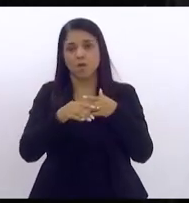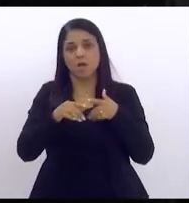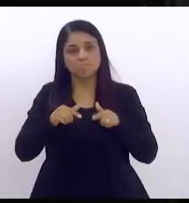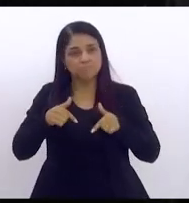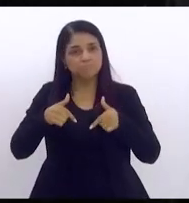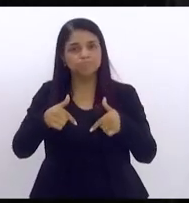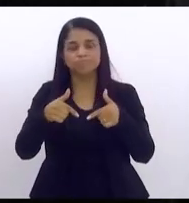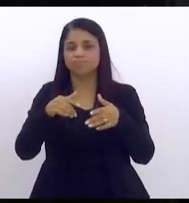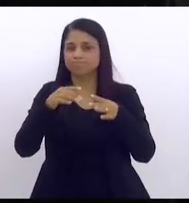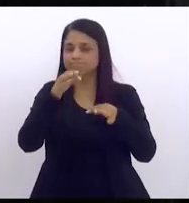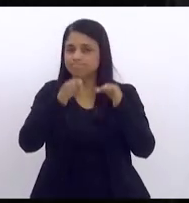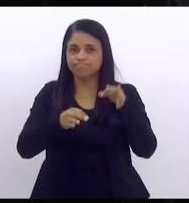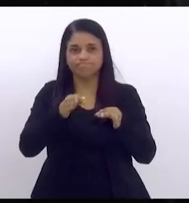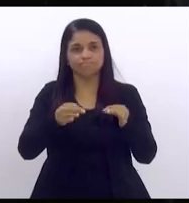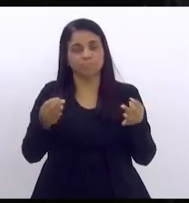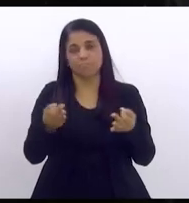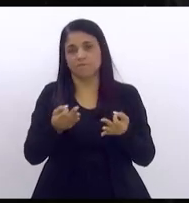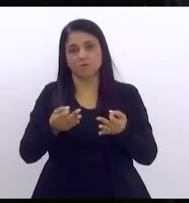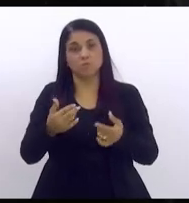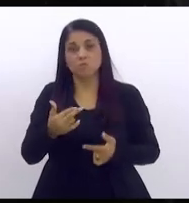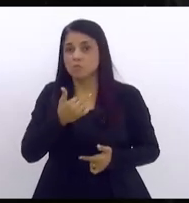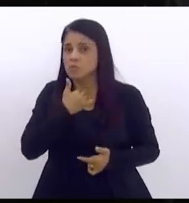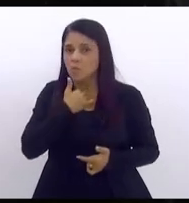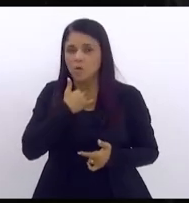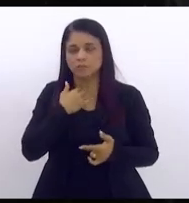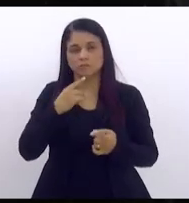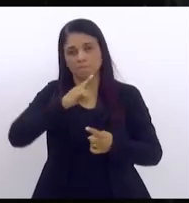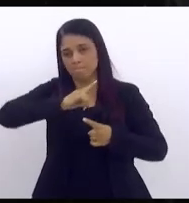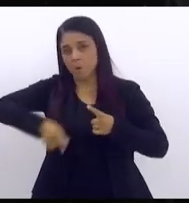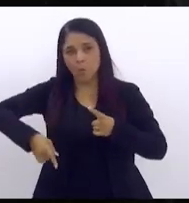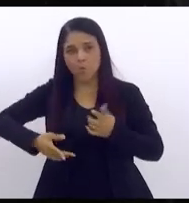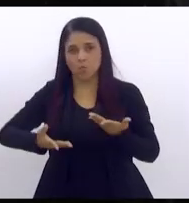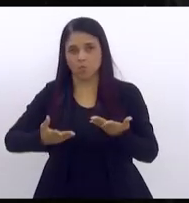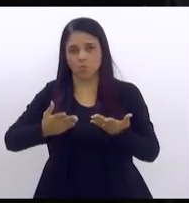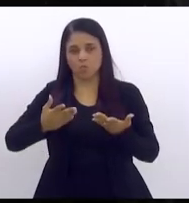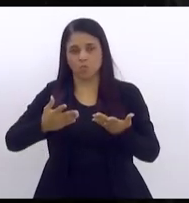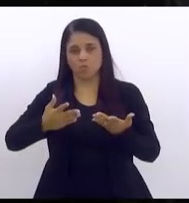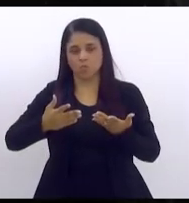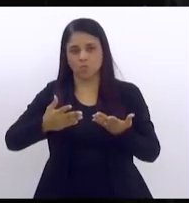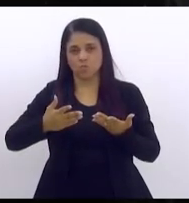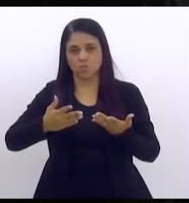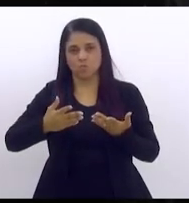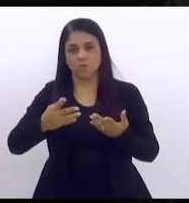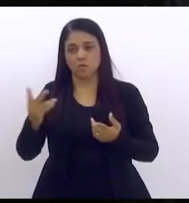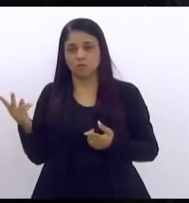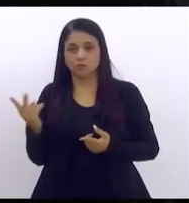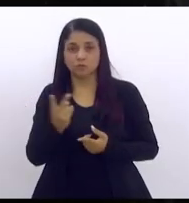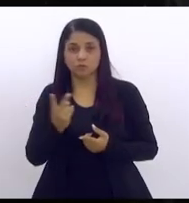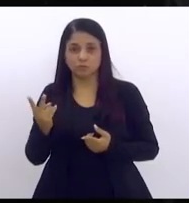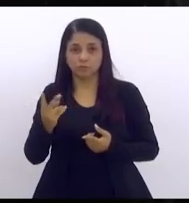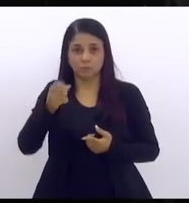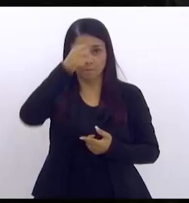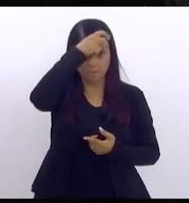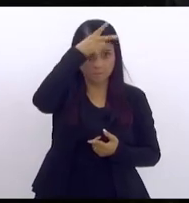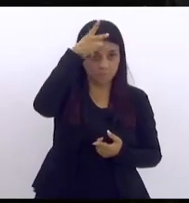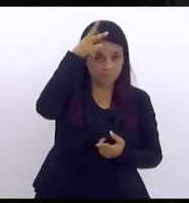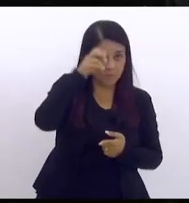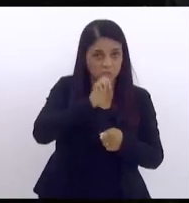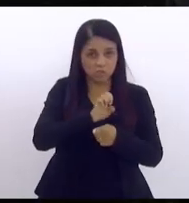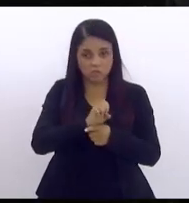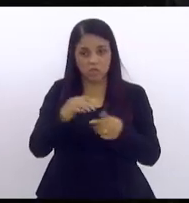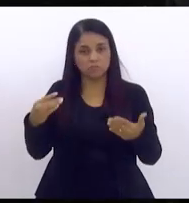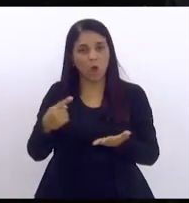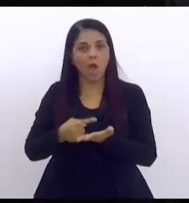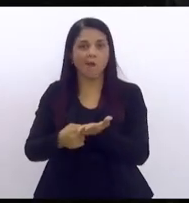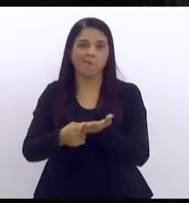ato jurídico perfeito não pode ser rompido a não ser que as duas partes estejam